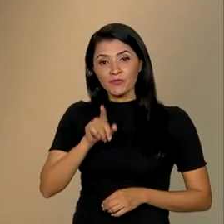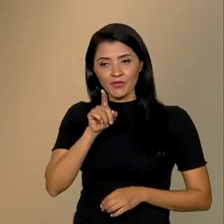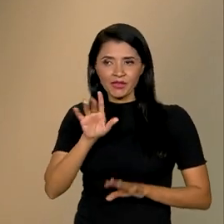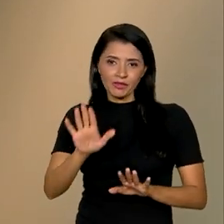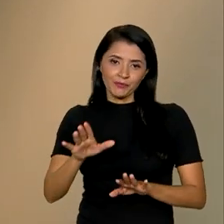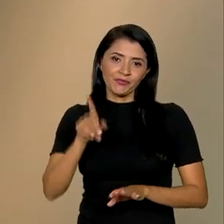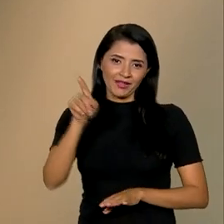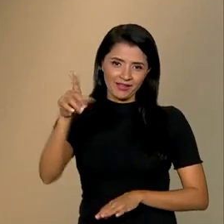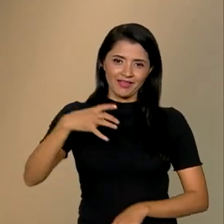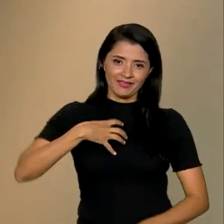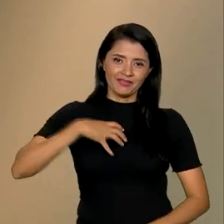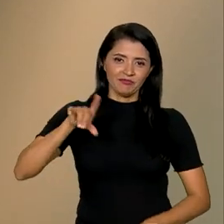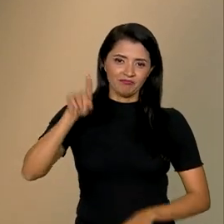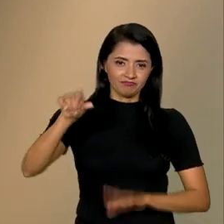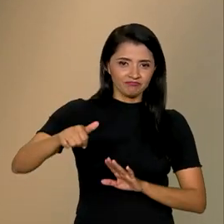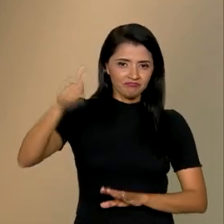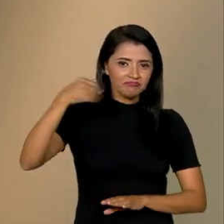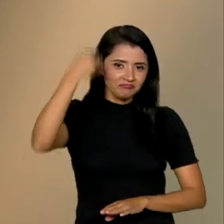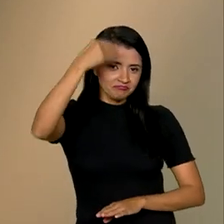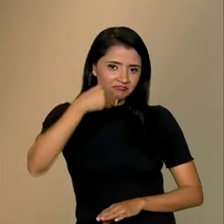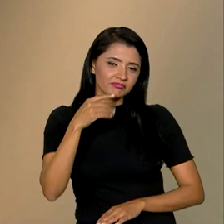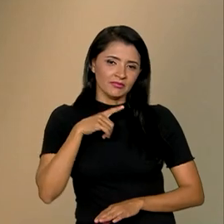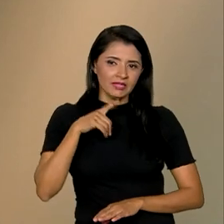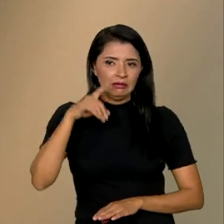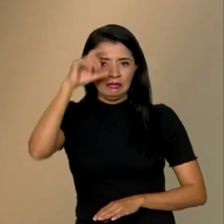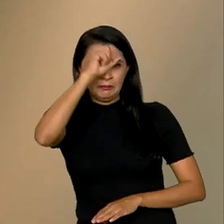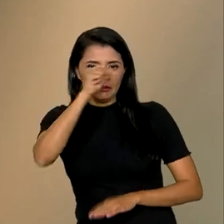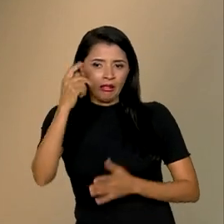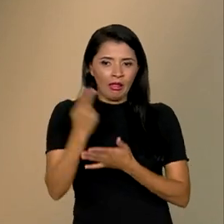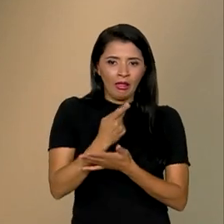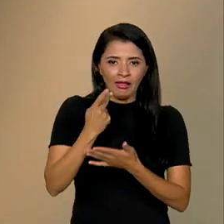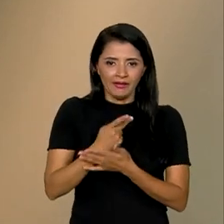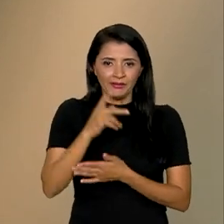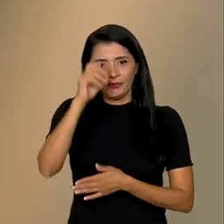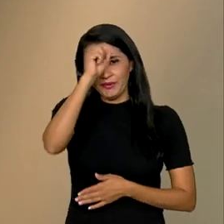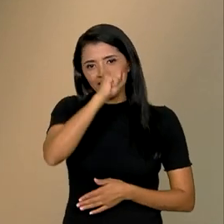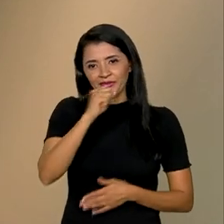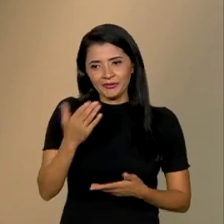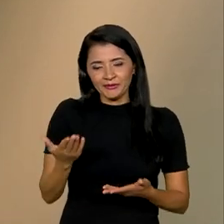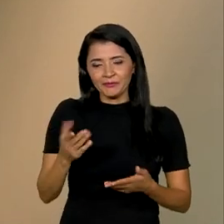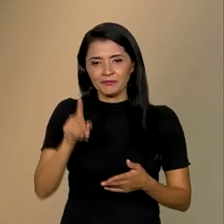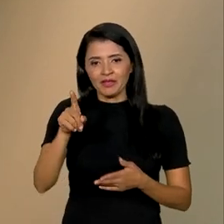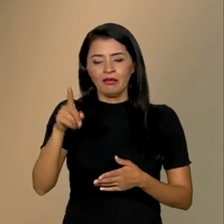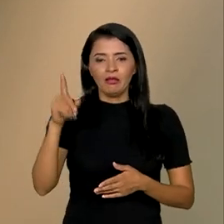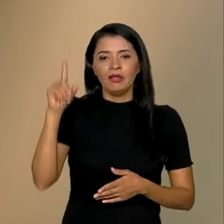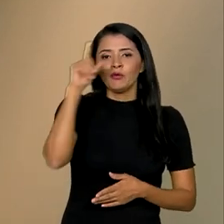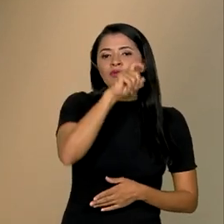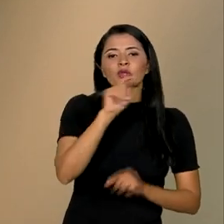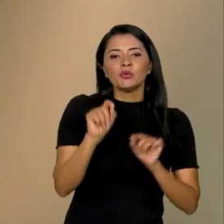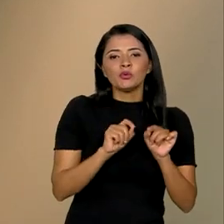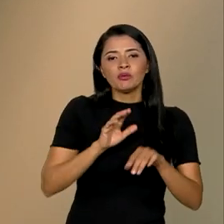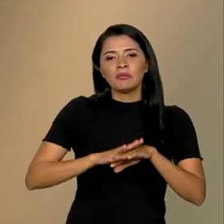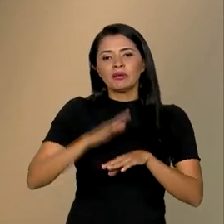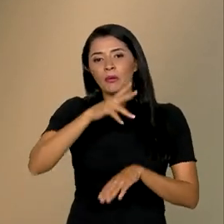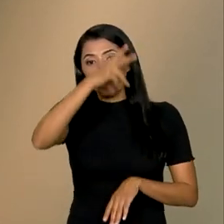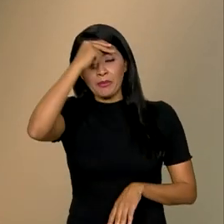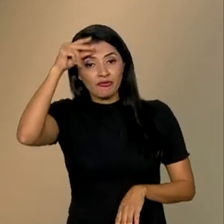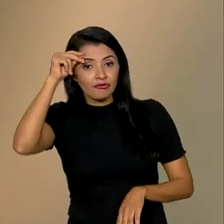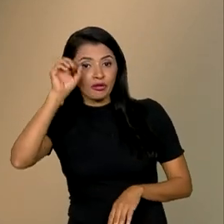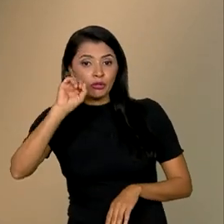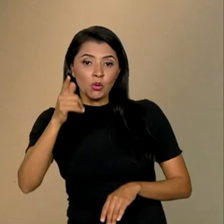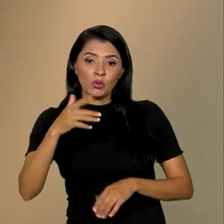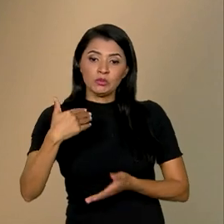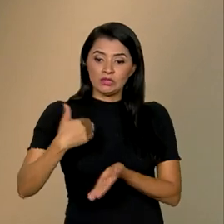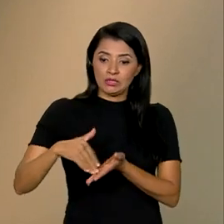Salvador, logicamente, a primeira experiência, a gente vai aprender com os erros. Lá, a dificuldade foi mais assim. O prefeito ou o